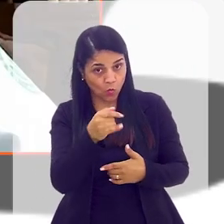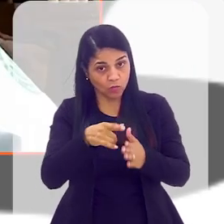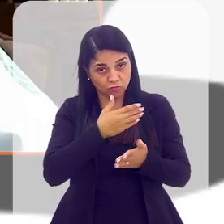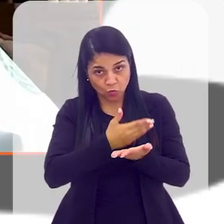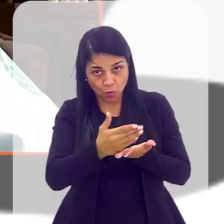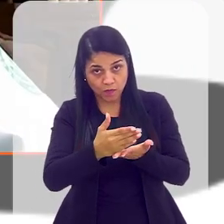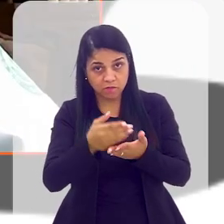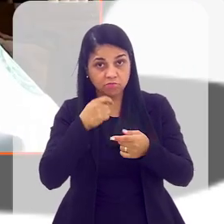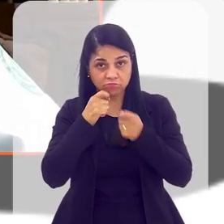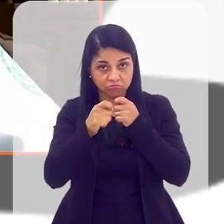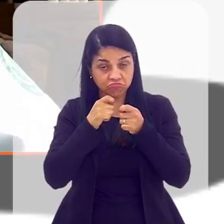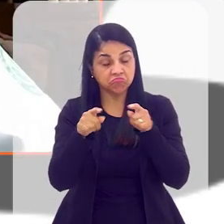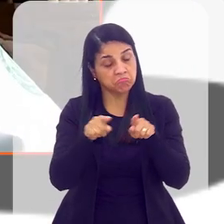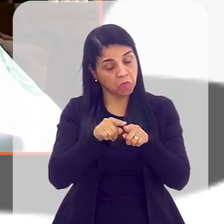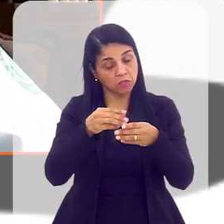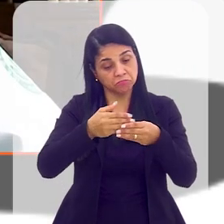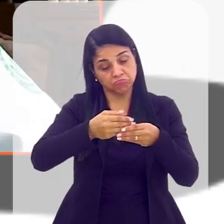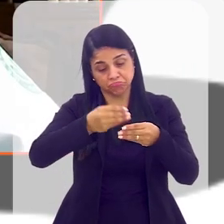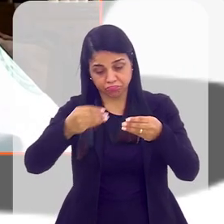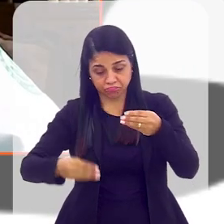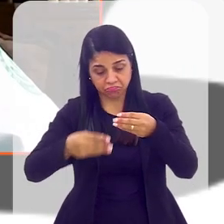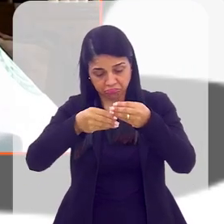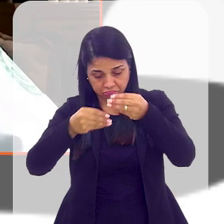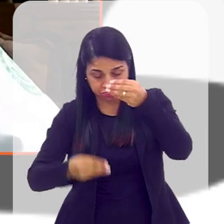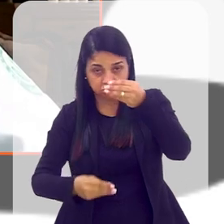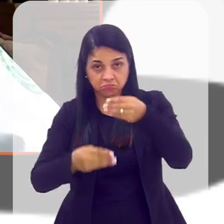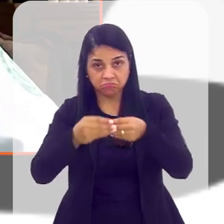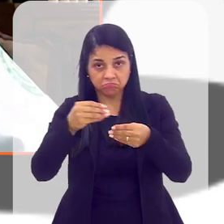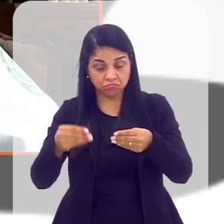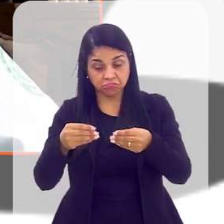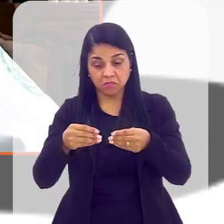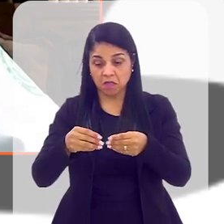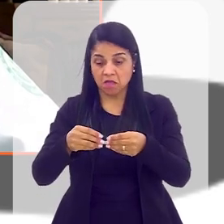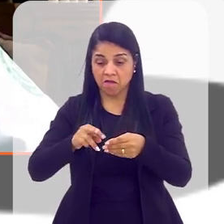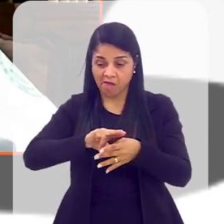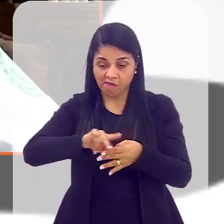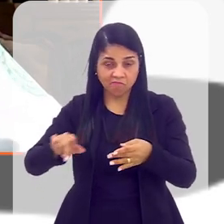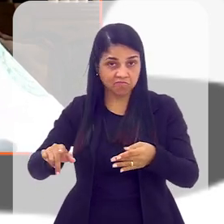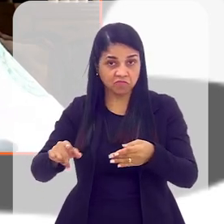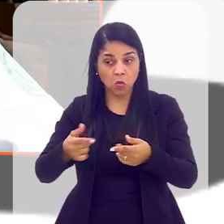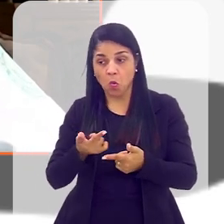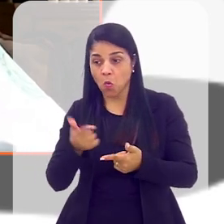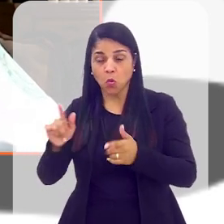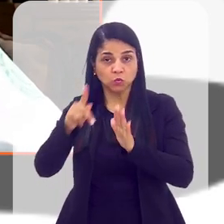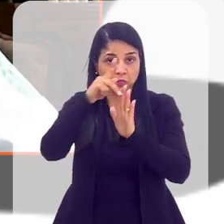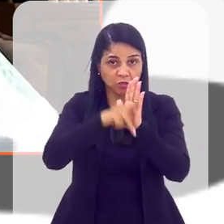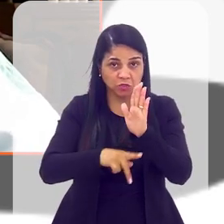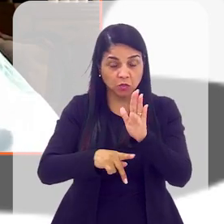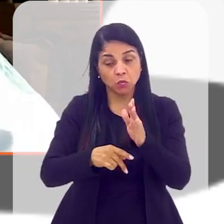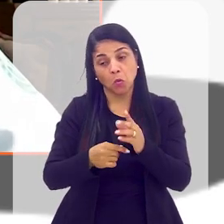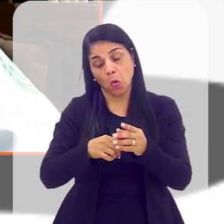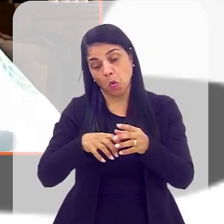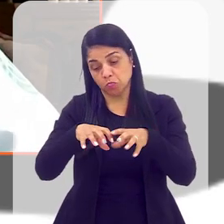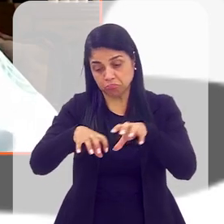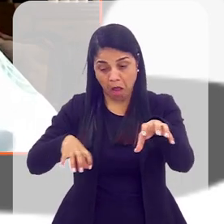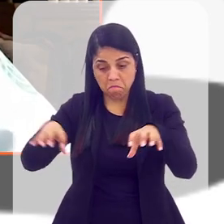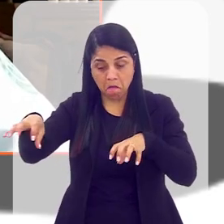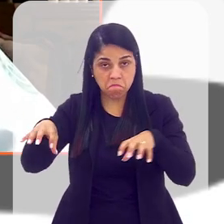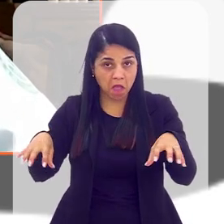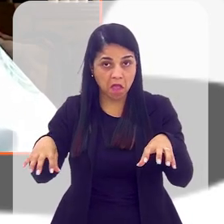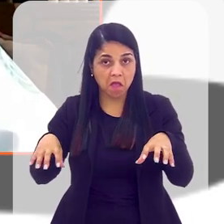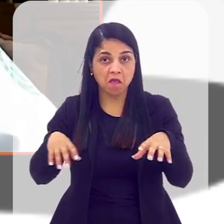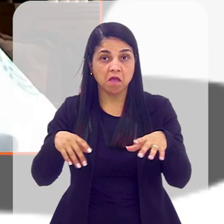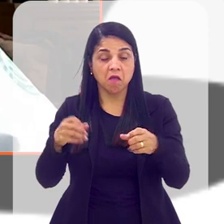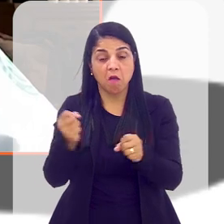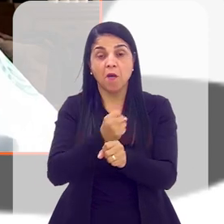construção que pode ser desmontada, e com essas peças que foram desmontadas, fazer um outro projeto diferente, ou fazer mais de um projeto, se for uma